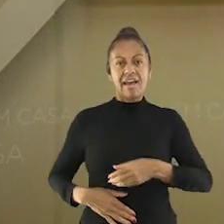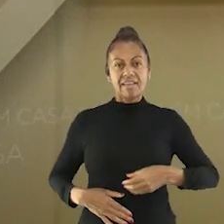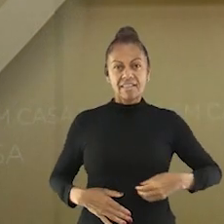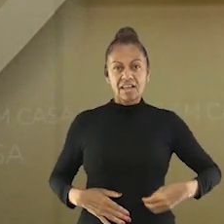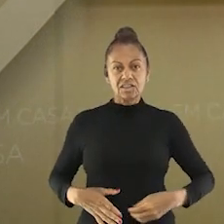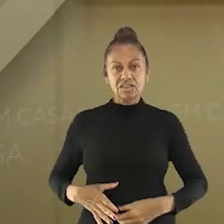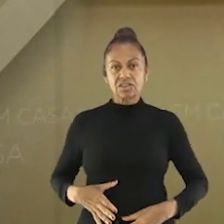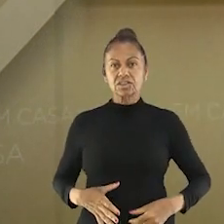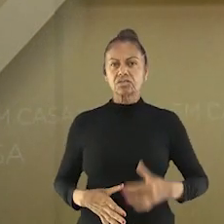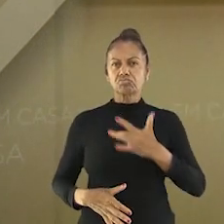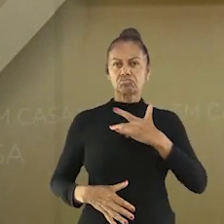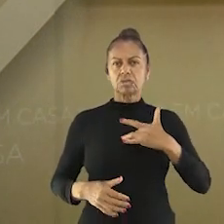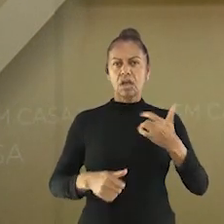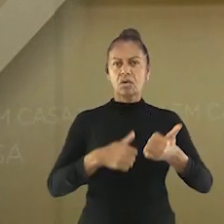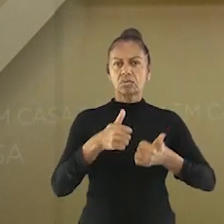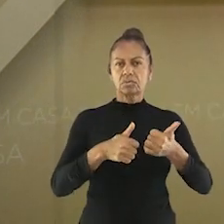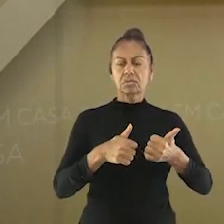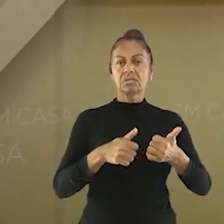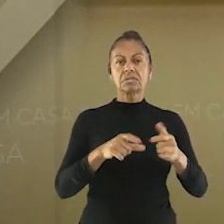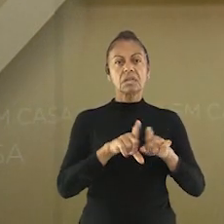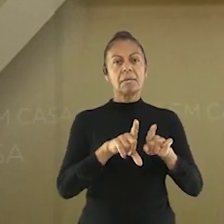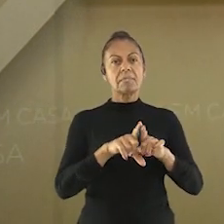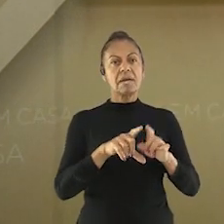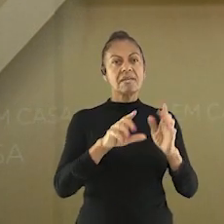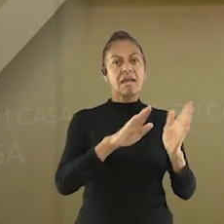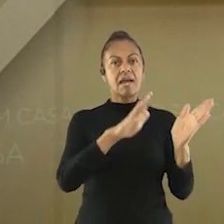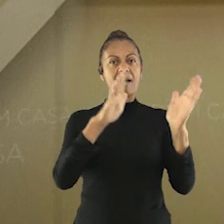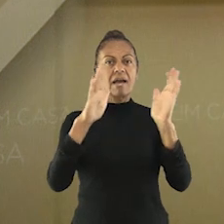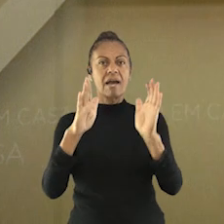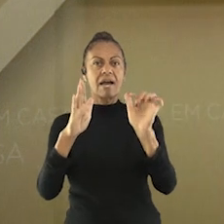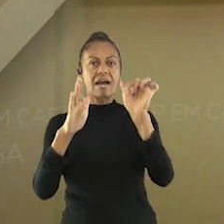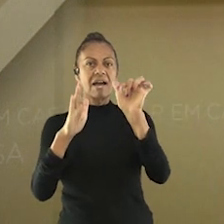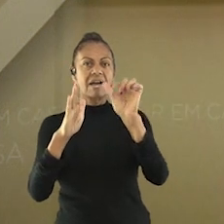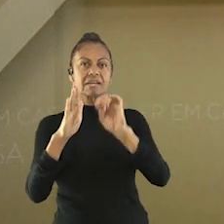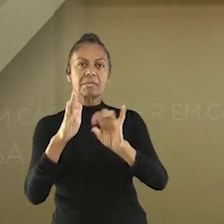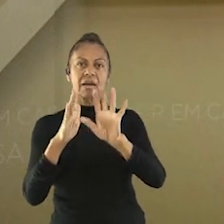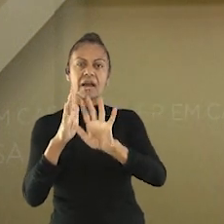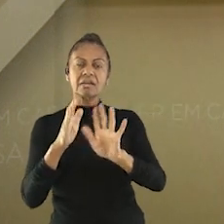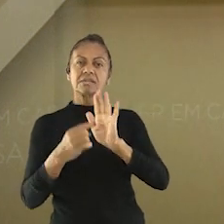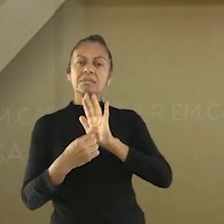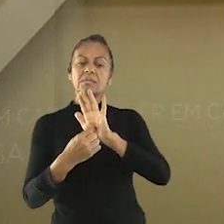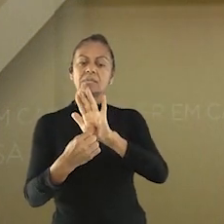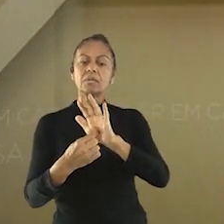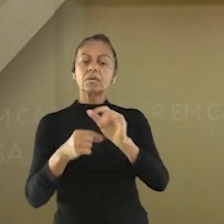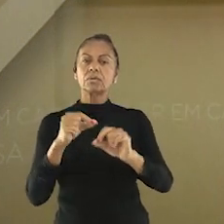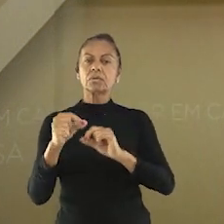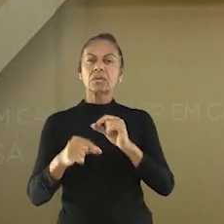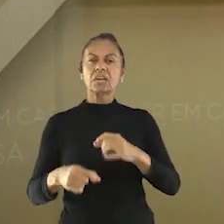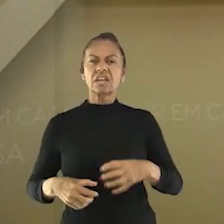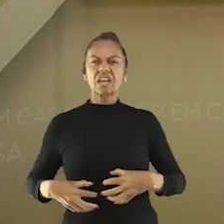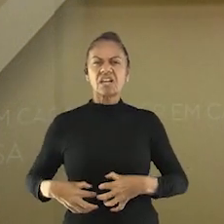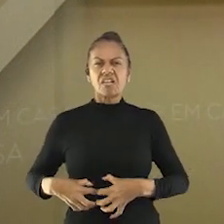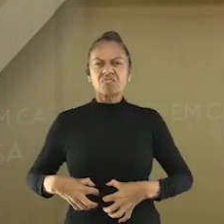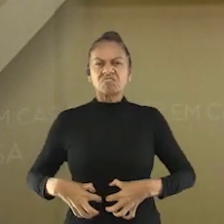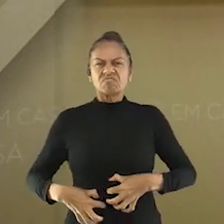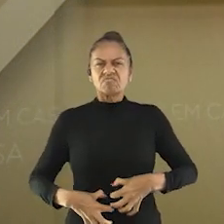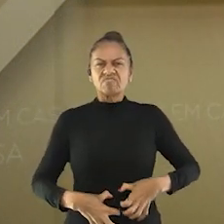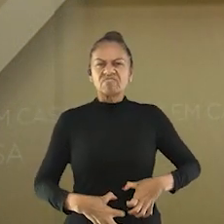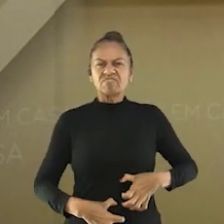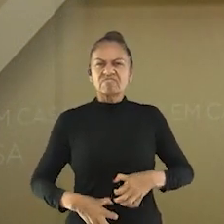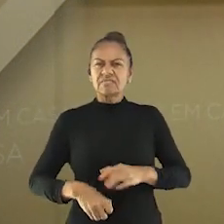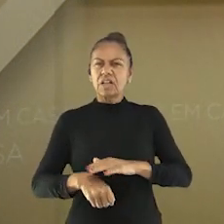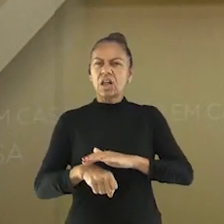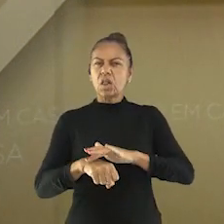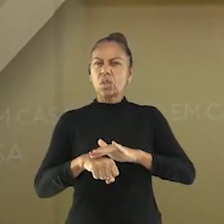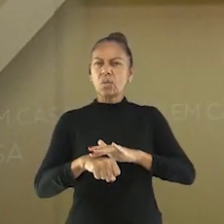E aqui à direita nós temos a parede do intestino adoecida com a doença celíaca. Na doença celíaca, o intestino não